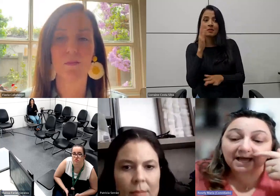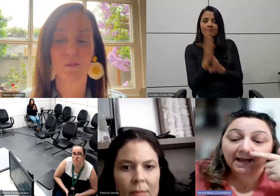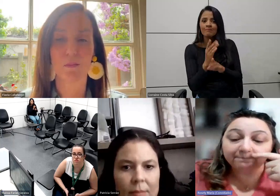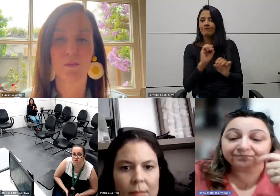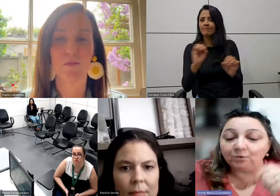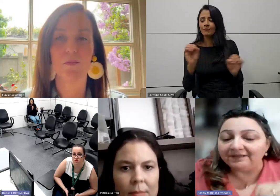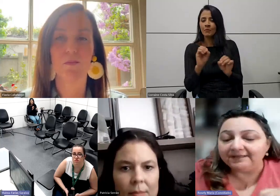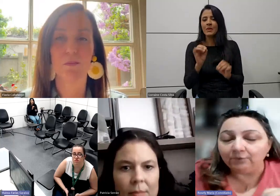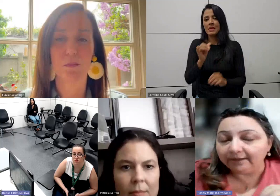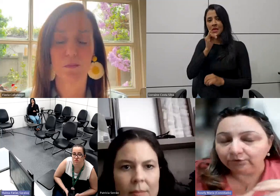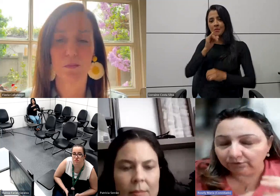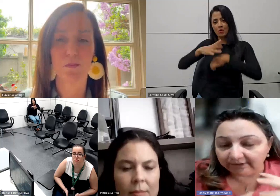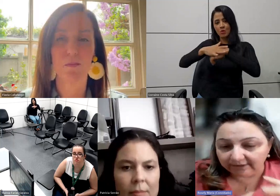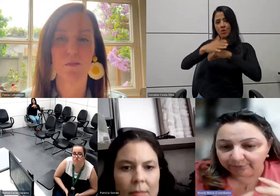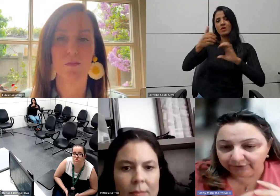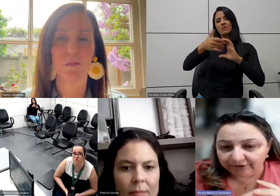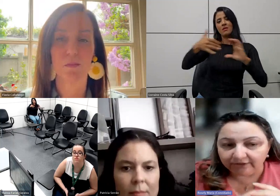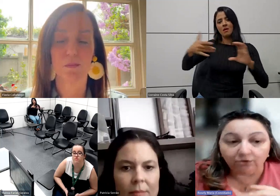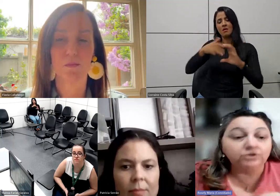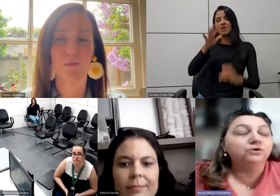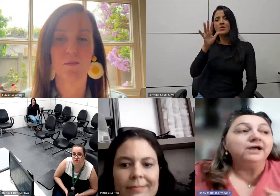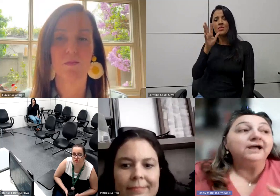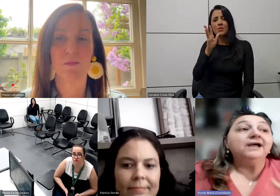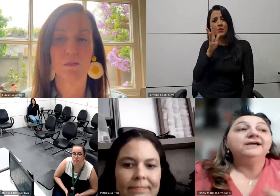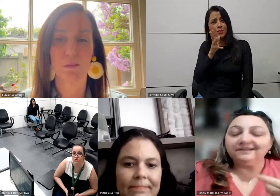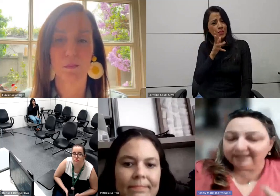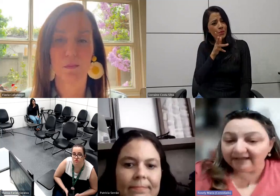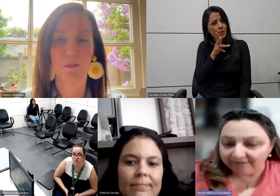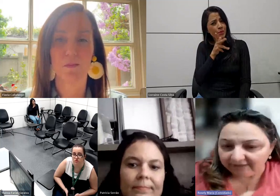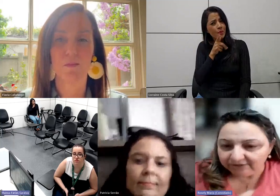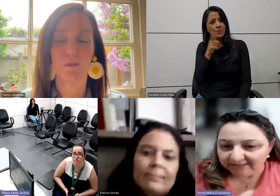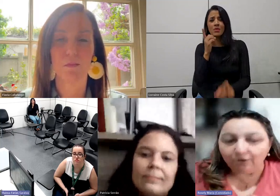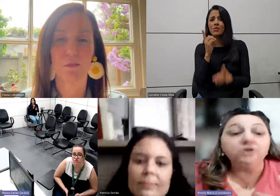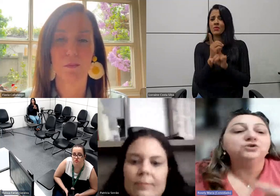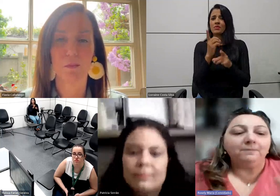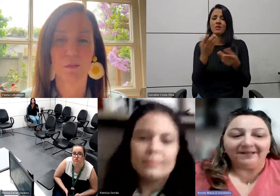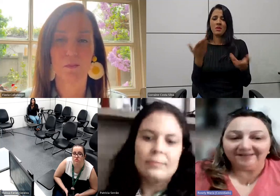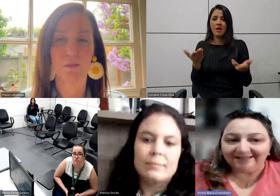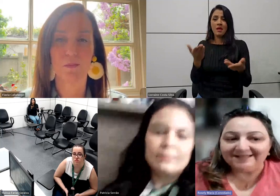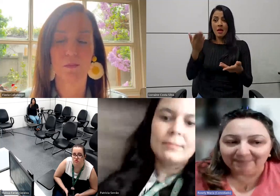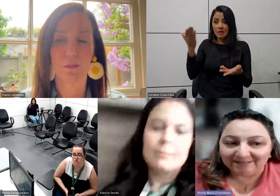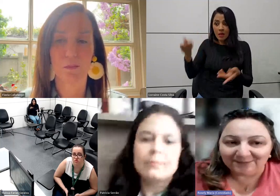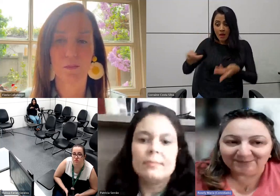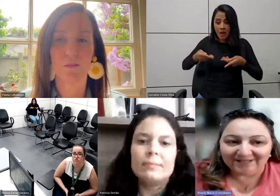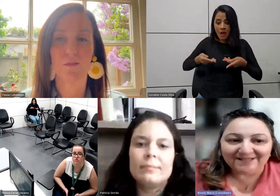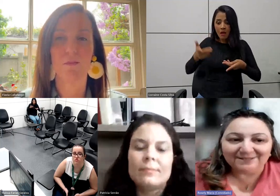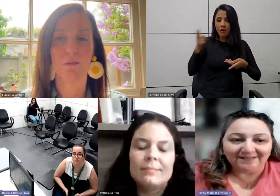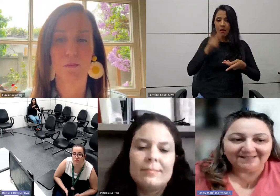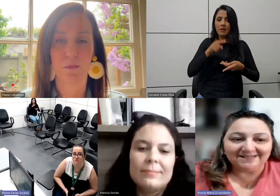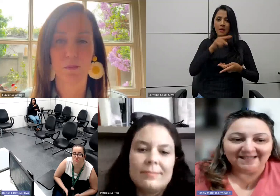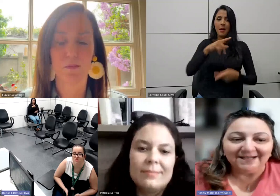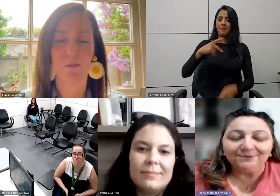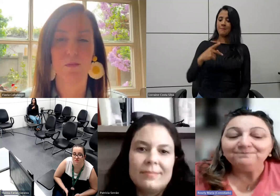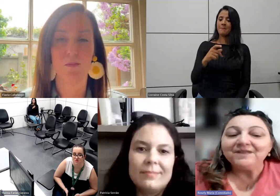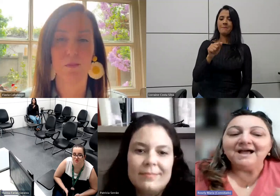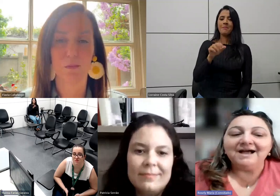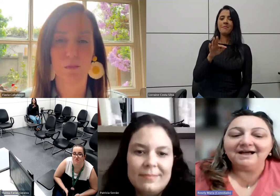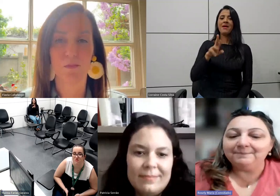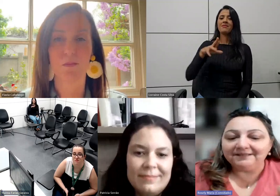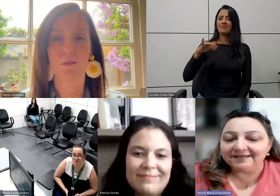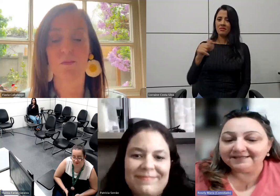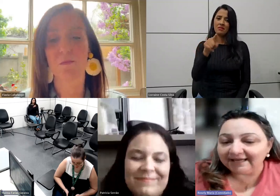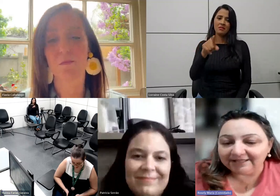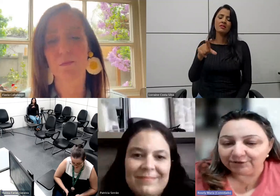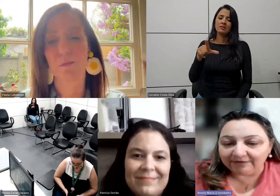doenças raras, há uma demora muito grande por diagnóstico. E até vir o diagnóstico, Patrícia passou por isso, Patrícia Serrão.